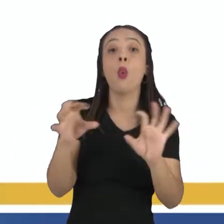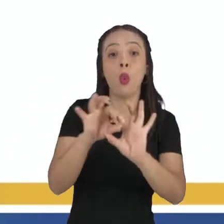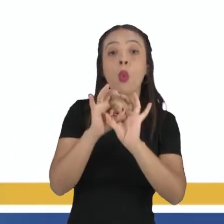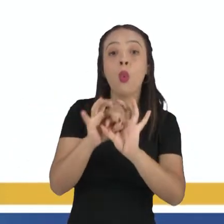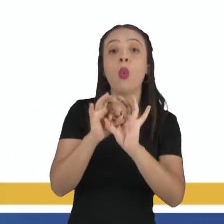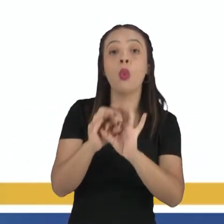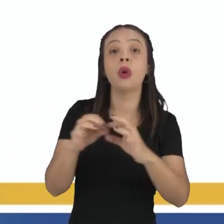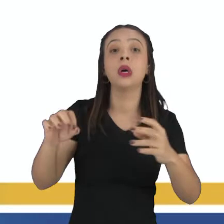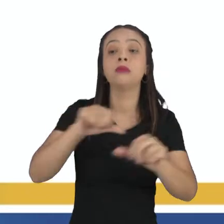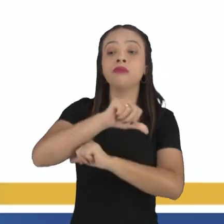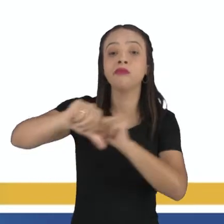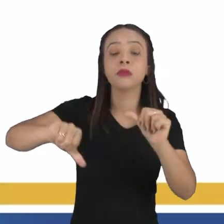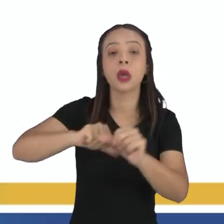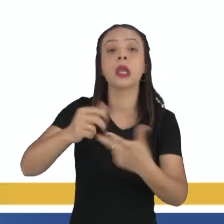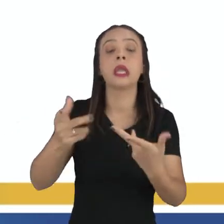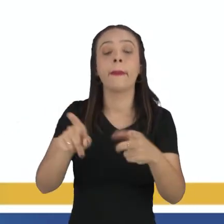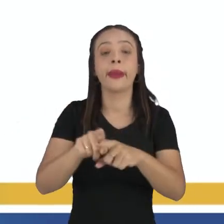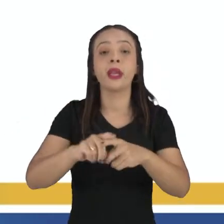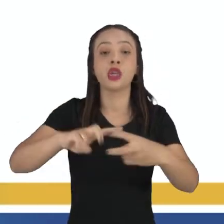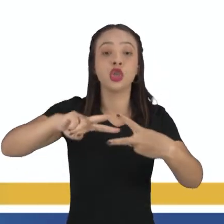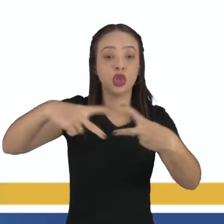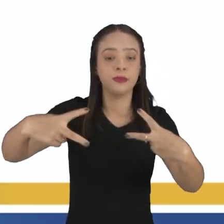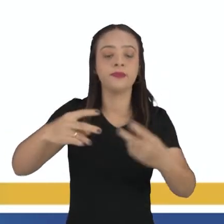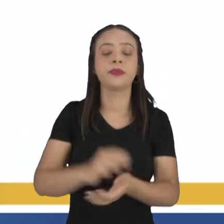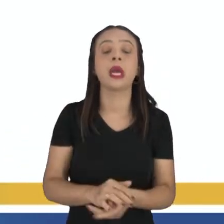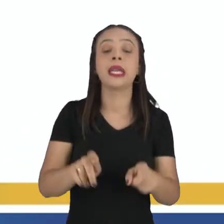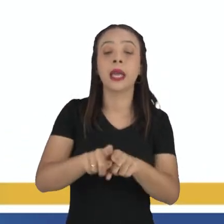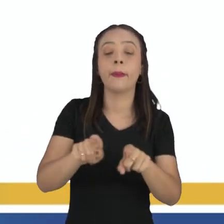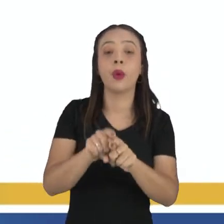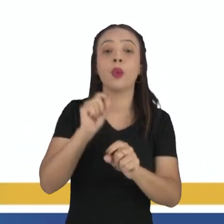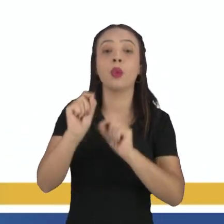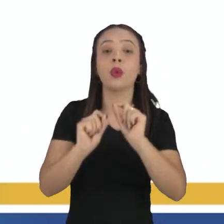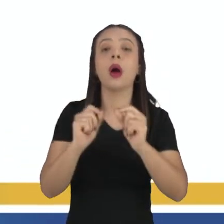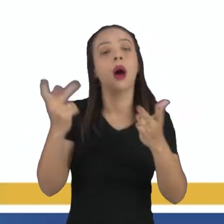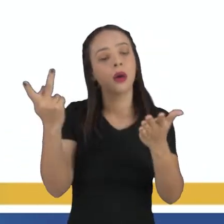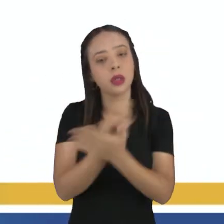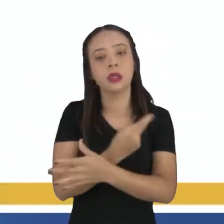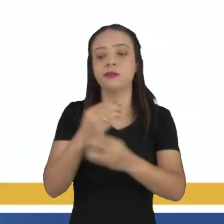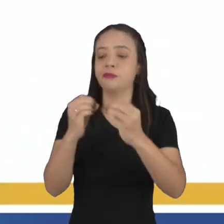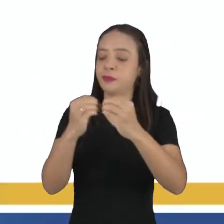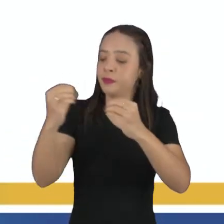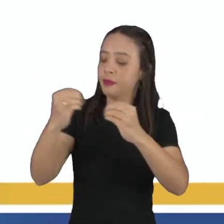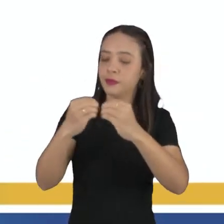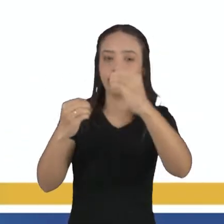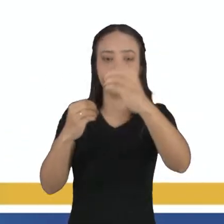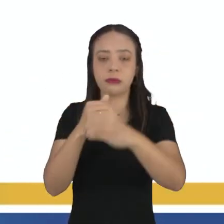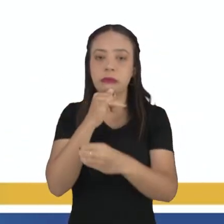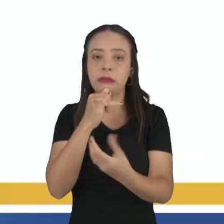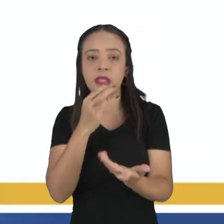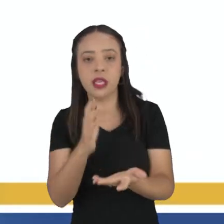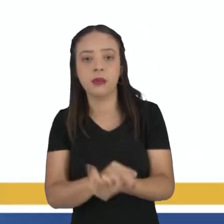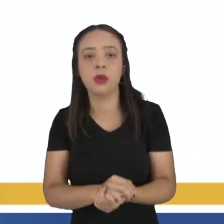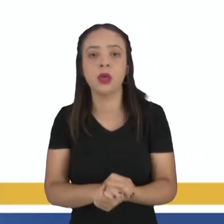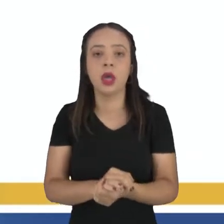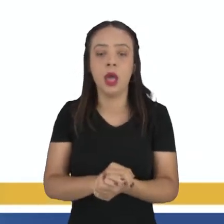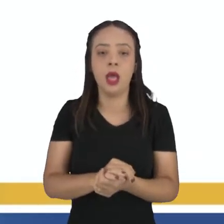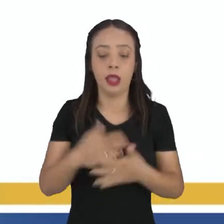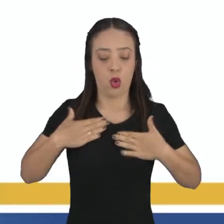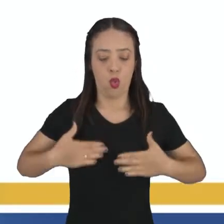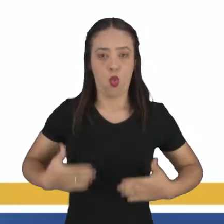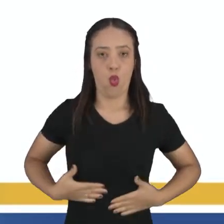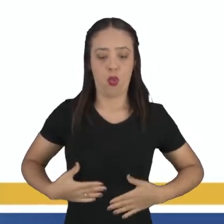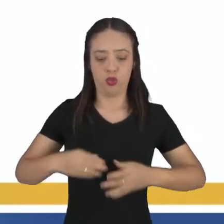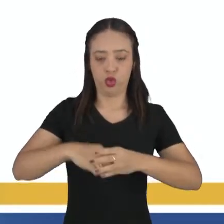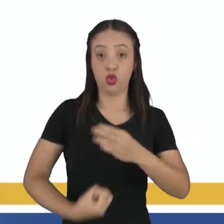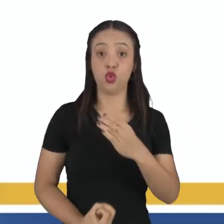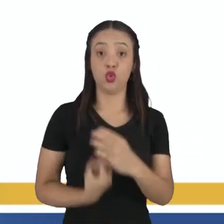genético. E aqueles que se reproduzem assexuadamente. Ele pega uma parte do seu corpo. No caso, por exemplo, de um brotamento. E a partir